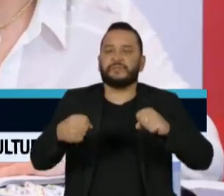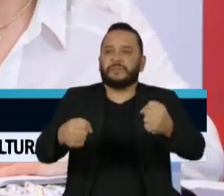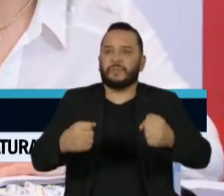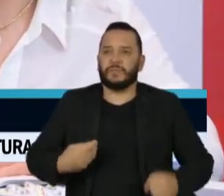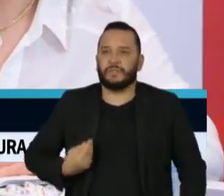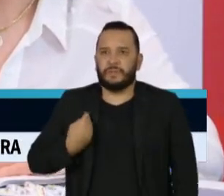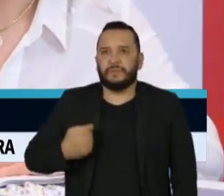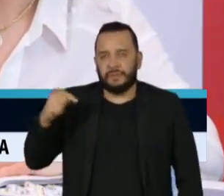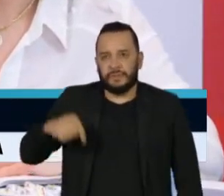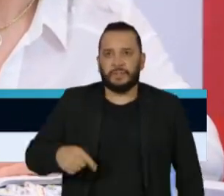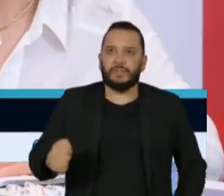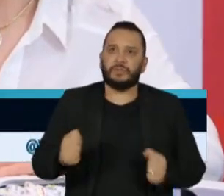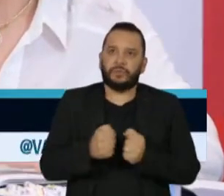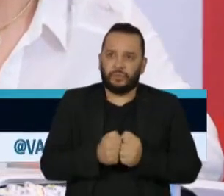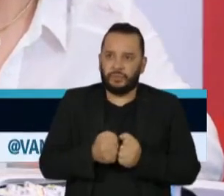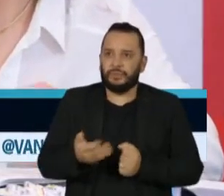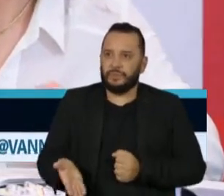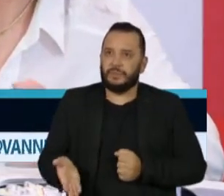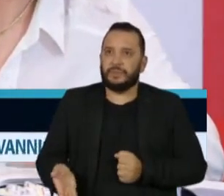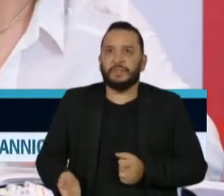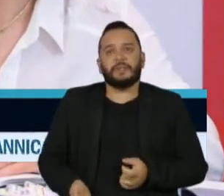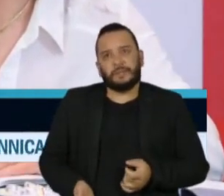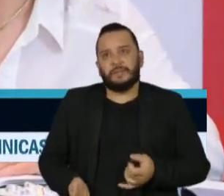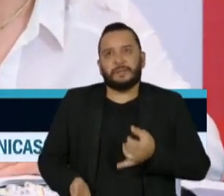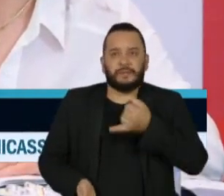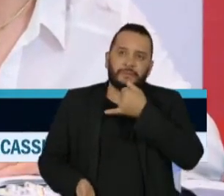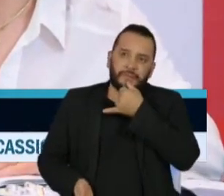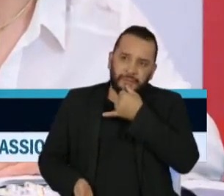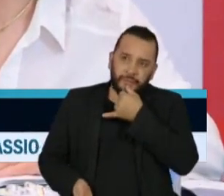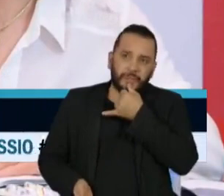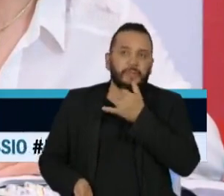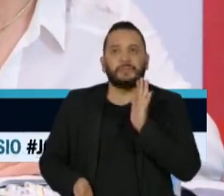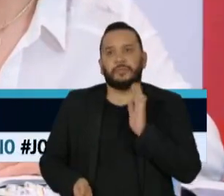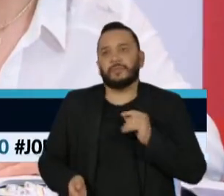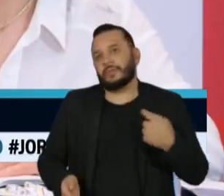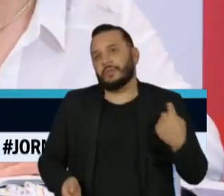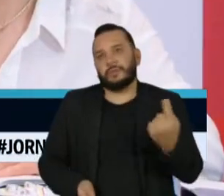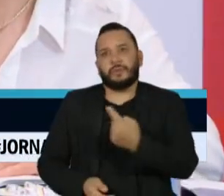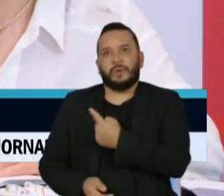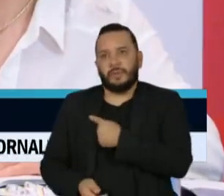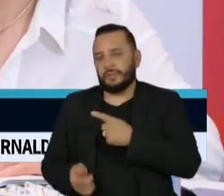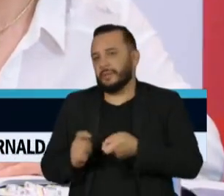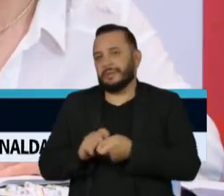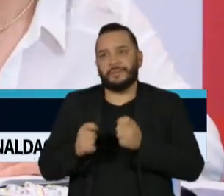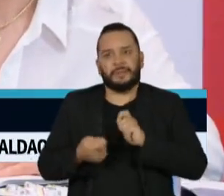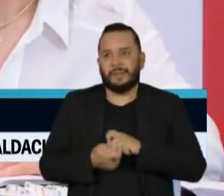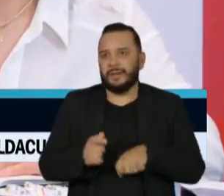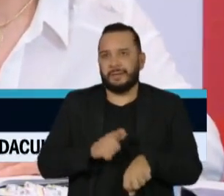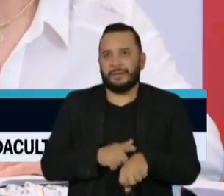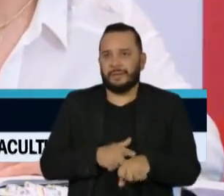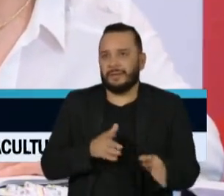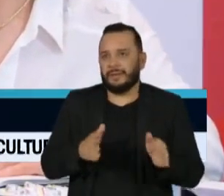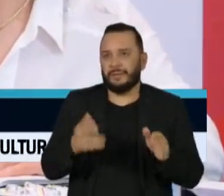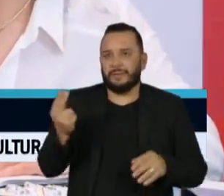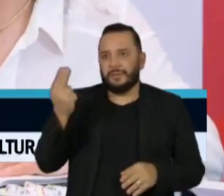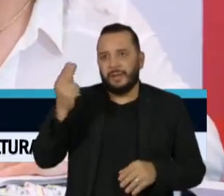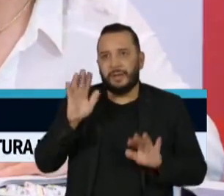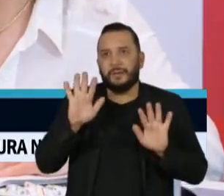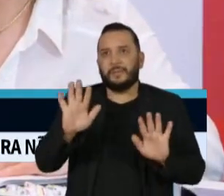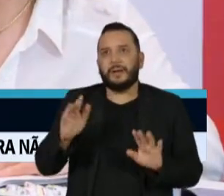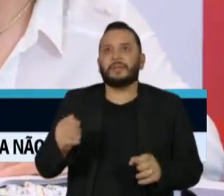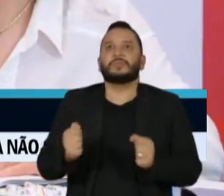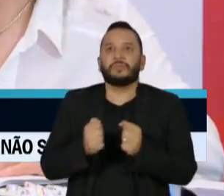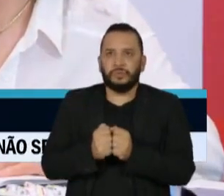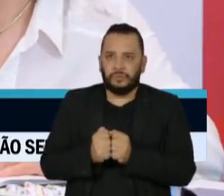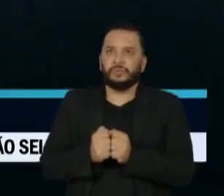estar conosco. Infelizmente, formalmente, nós não tivemos condições de adequar por conta do tempo, mas estão juntos com a gente